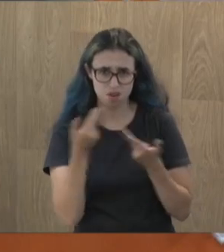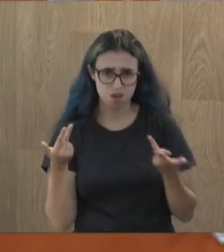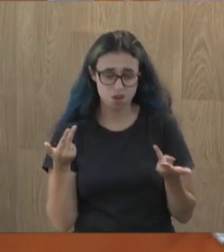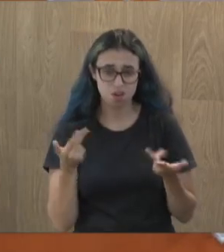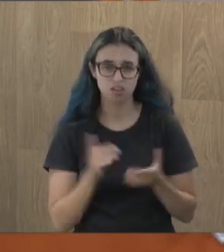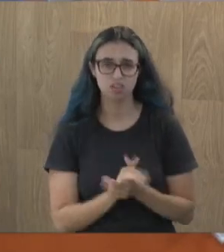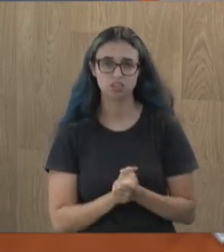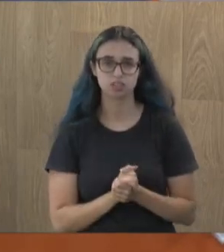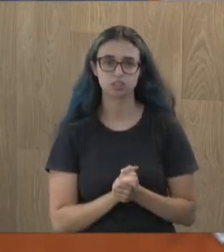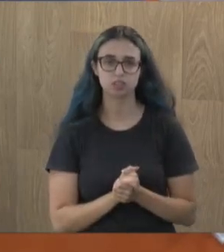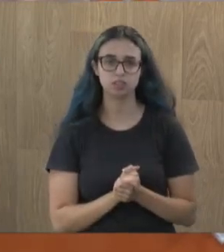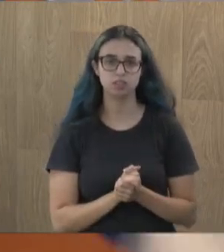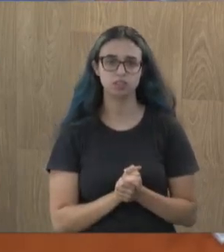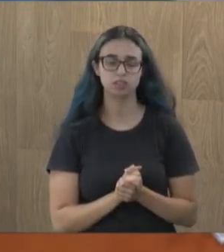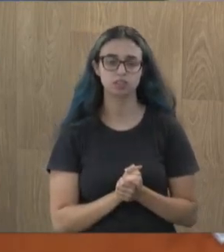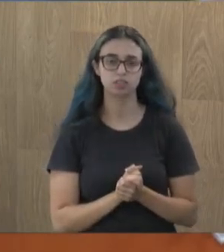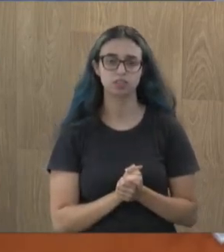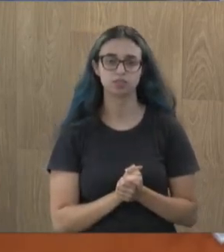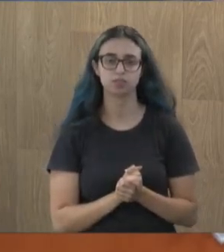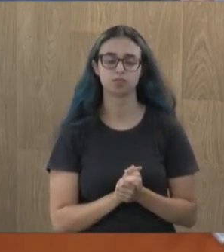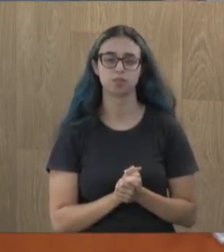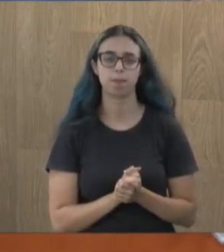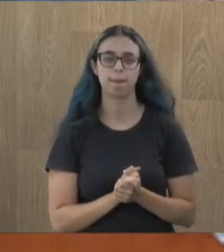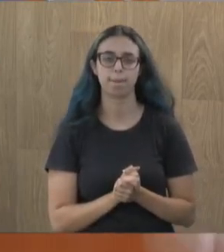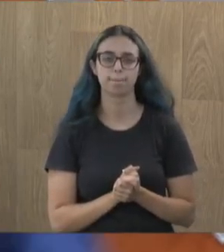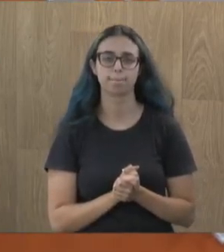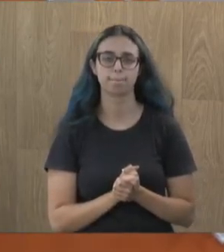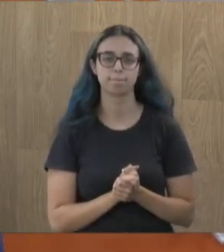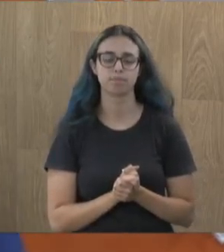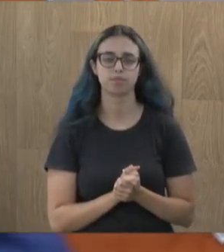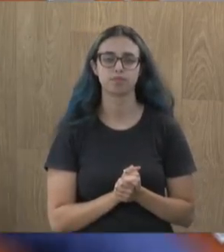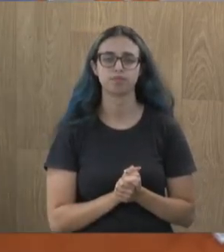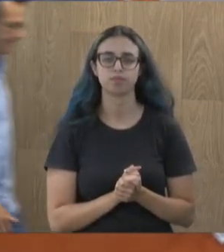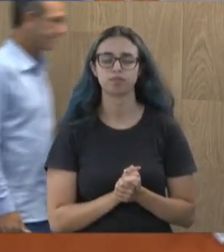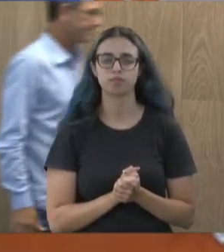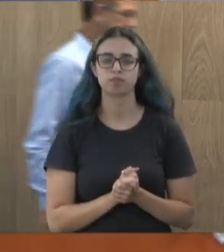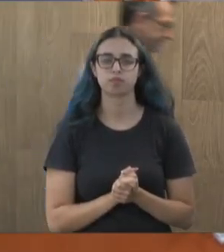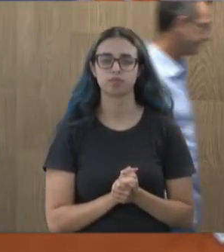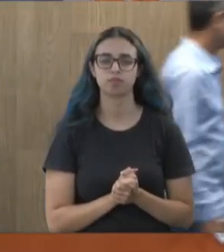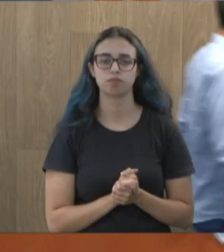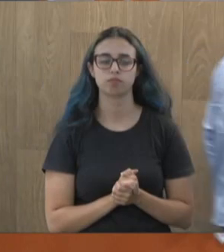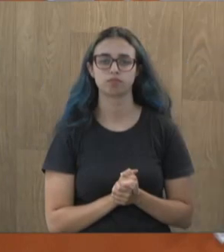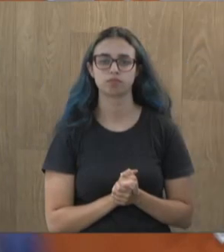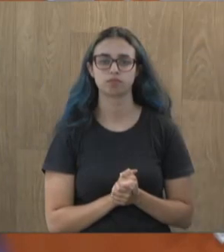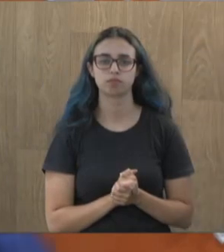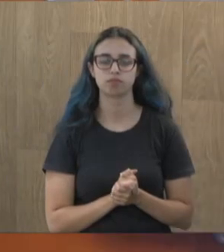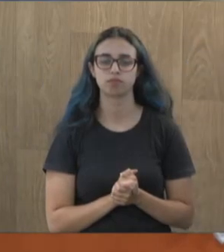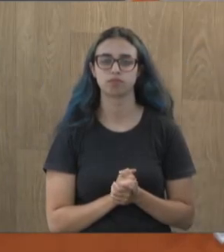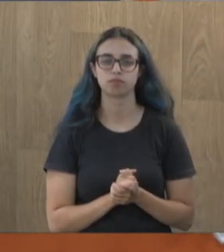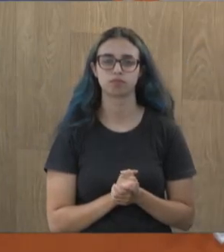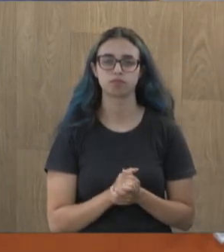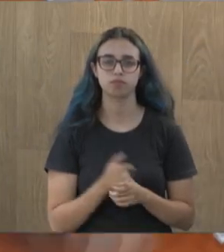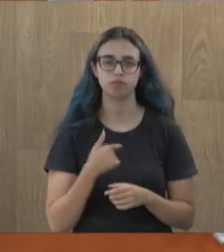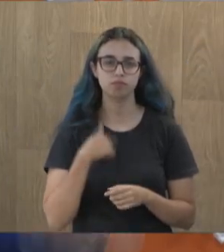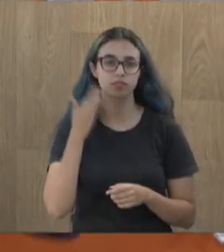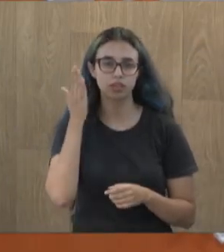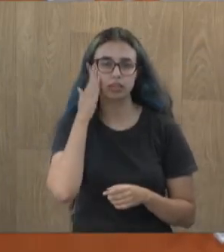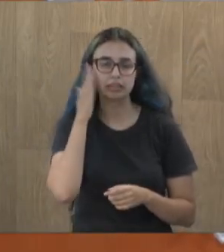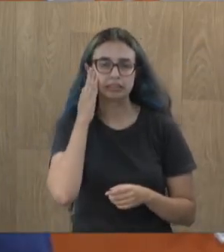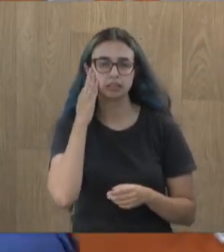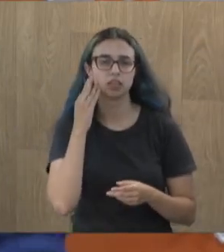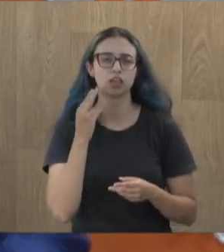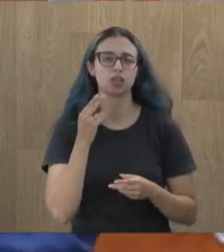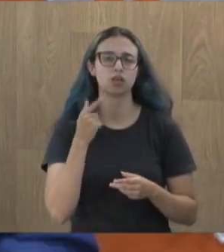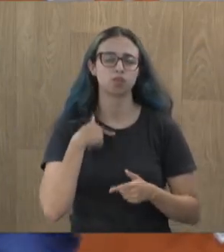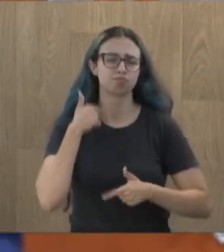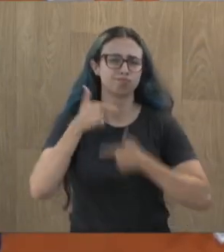assento lá e como um pão com ovo, com muita sabedoria, sentado num meio-fio de passeio, com muita alegria em saber que eu tô trazendo recurso e